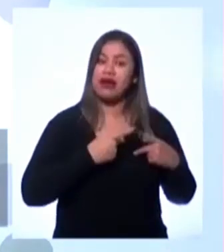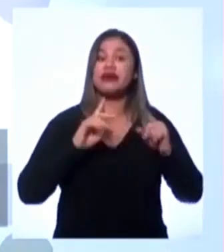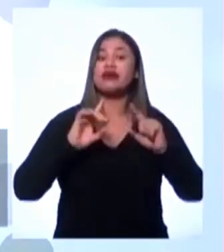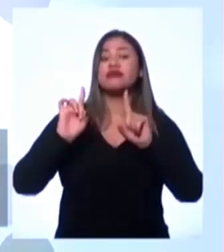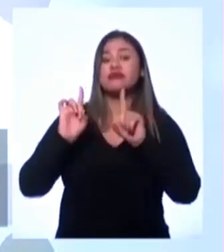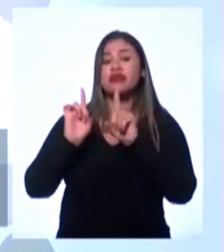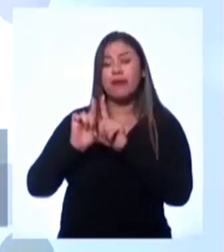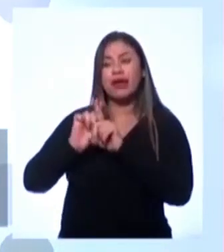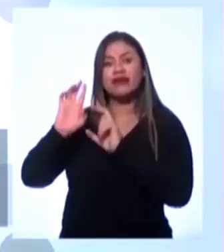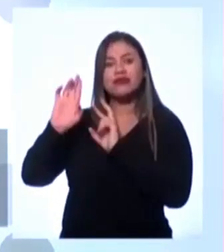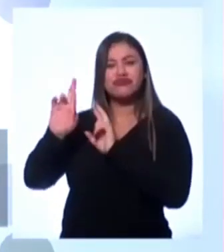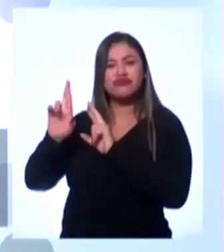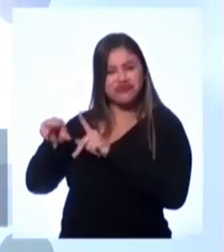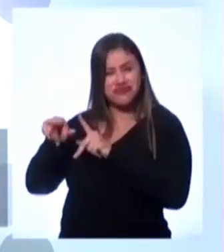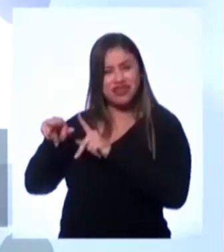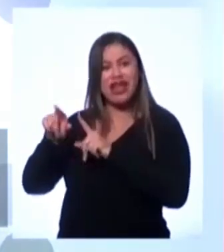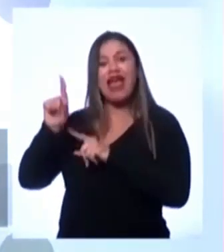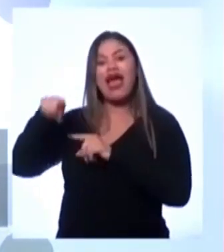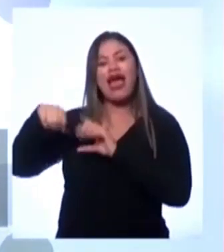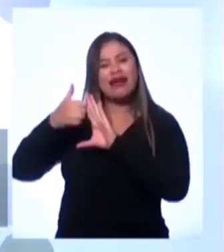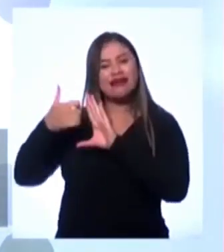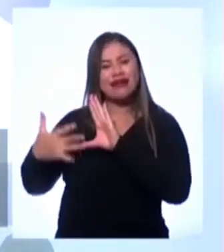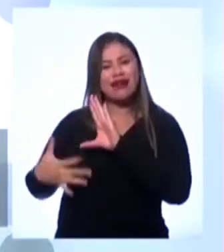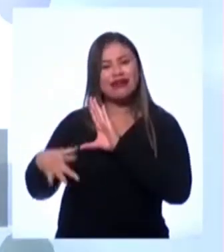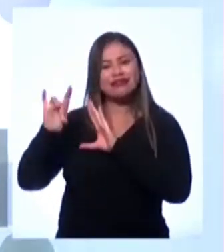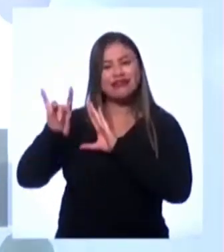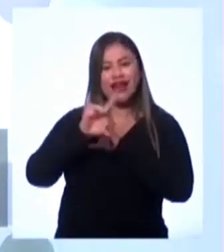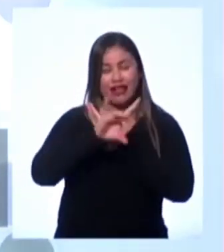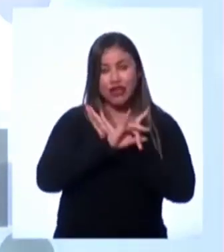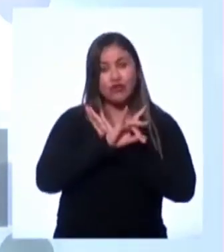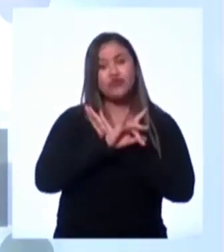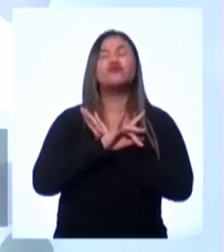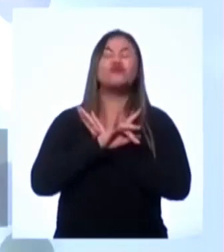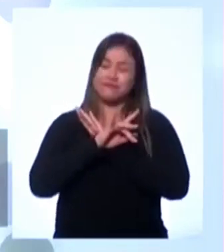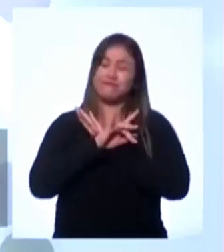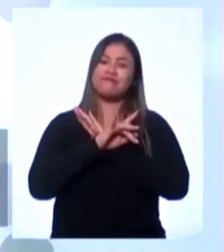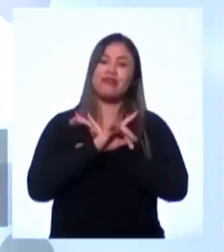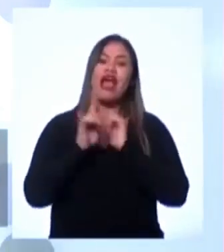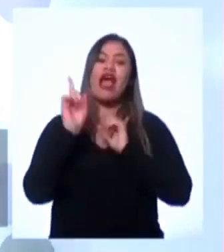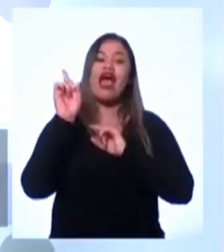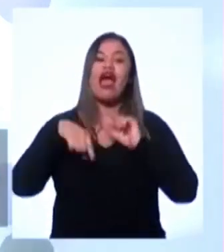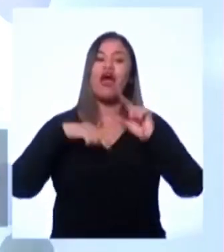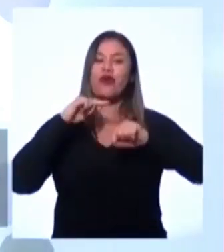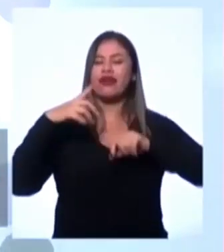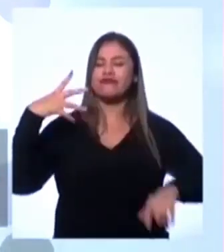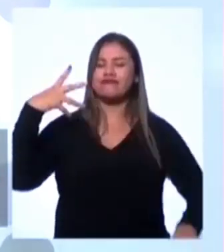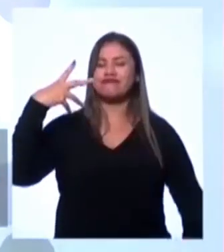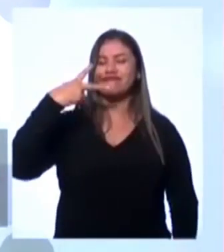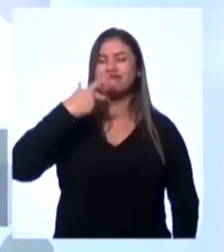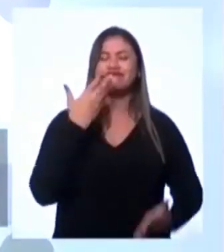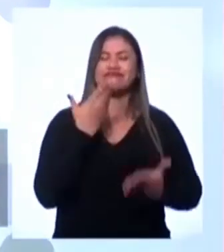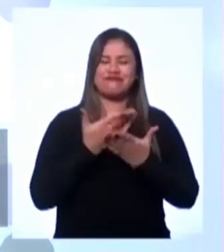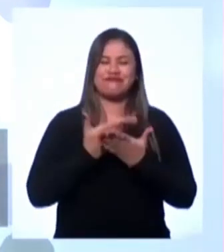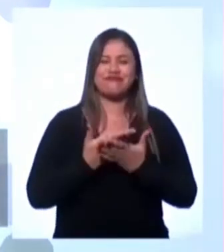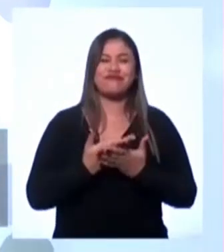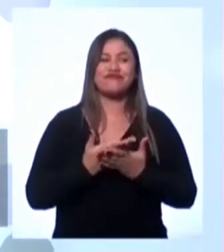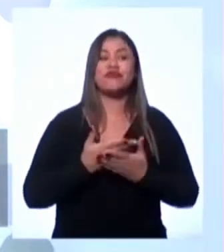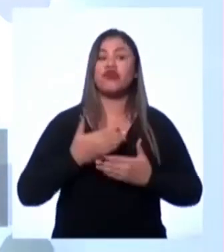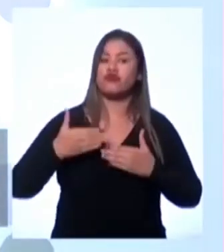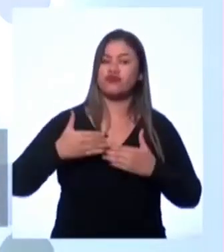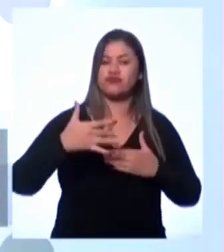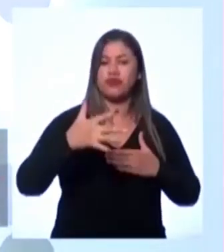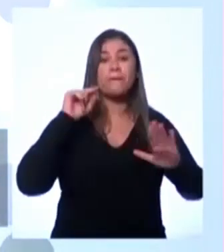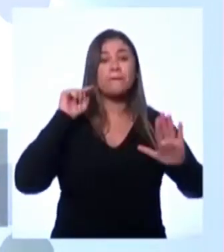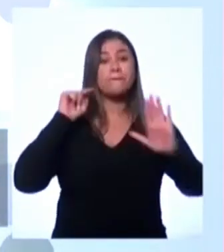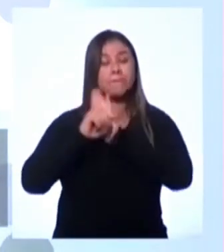nossas diferenças, que é aquilo que nos caracteriza enquanto indivíduos, que é, assim, a beleza dessa aula. Vamos passar agora aquela